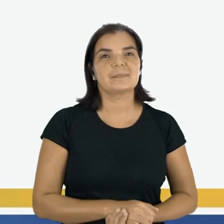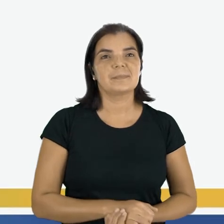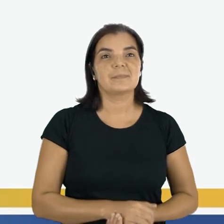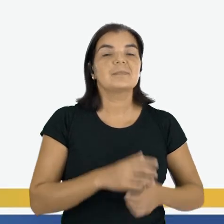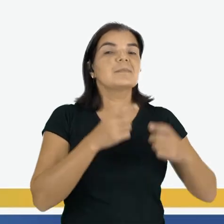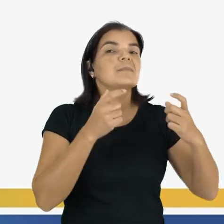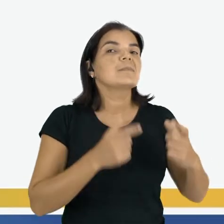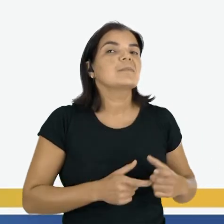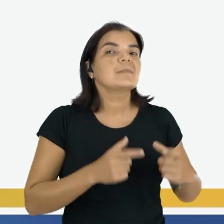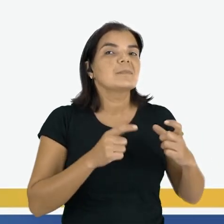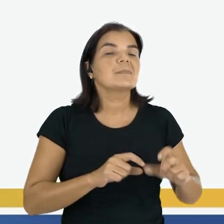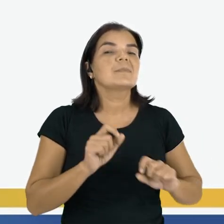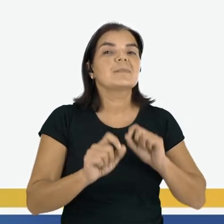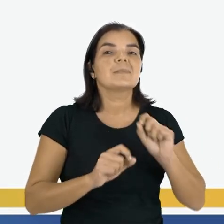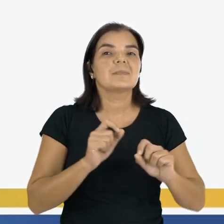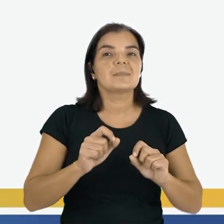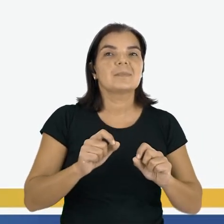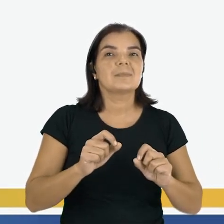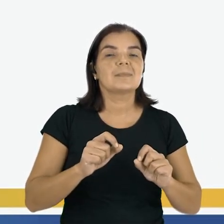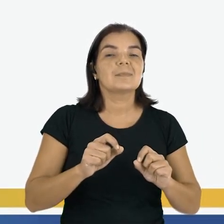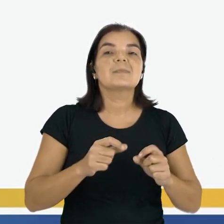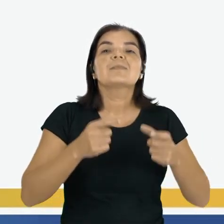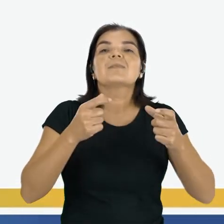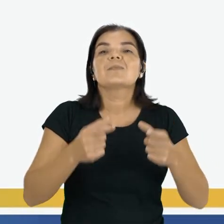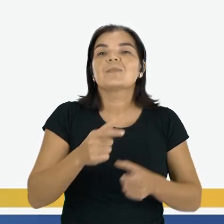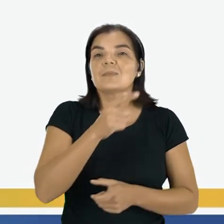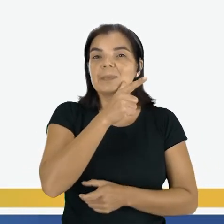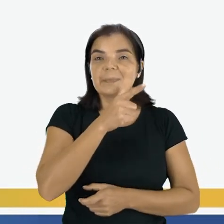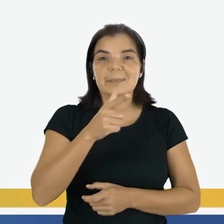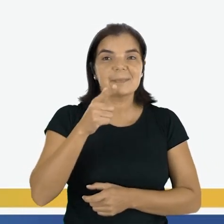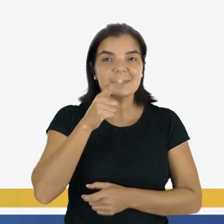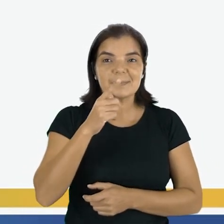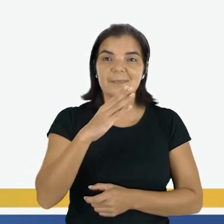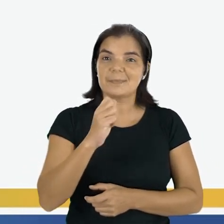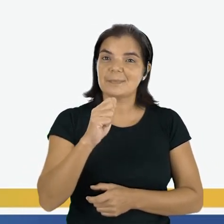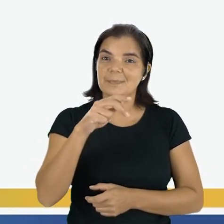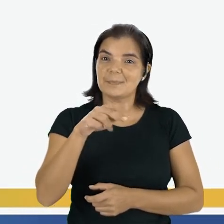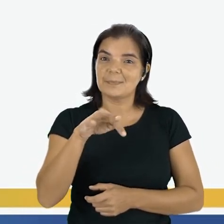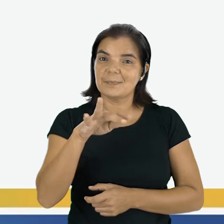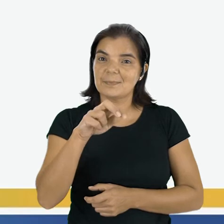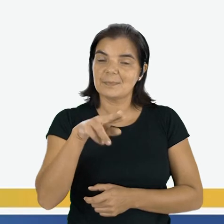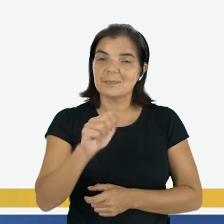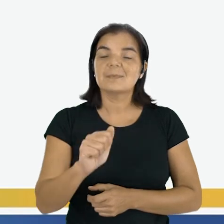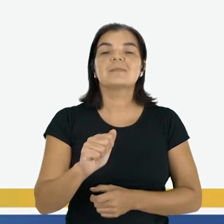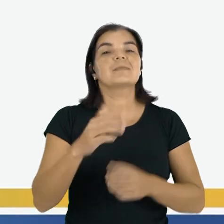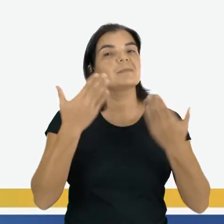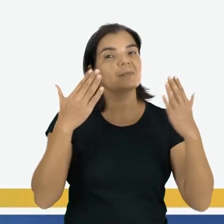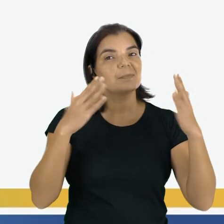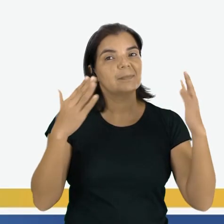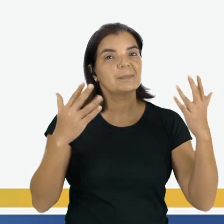esta dependência da escola é a cantina. Muito bem.